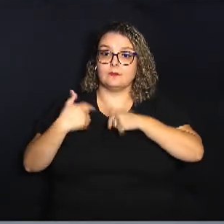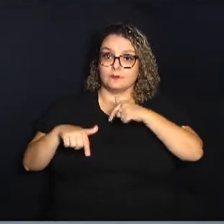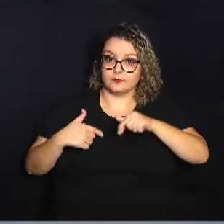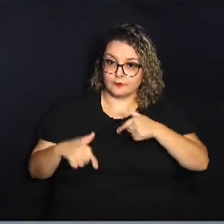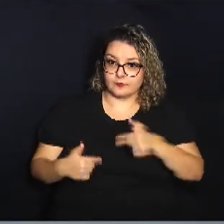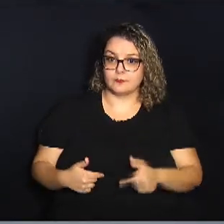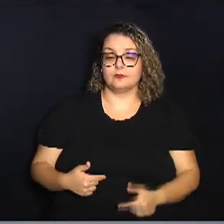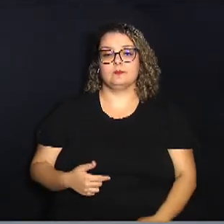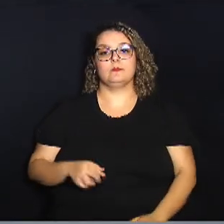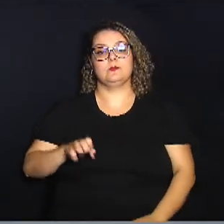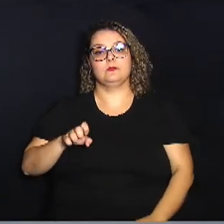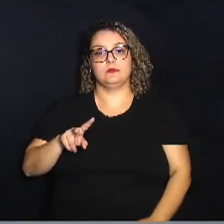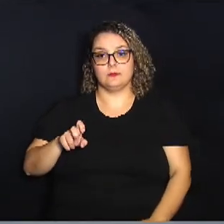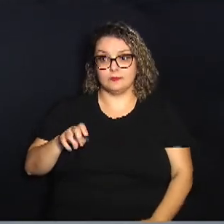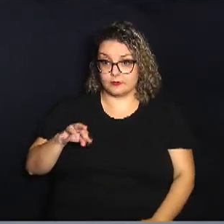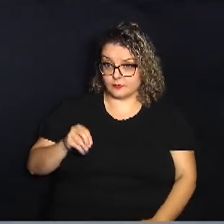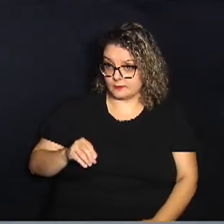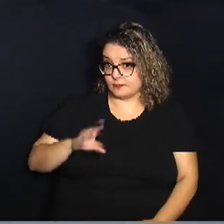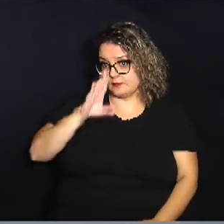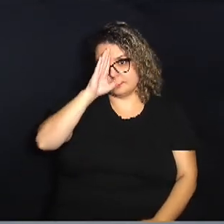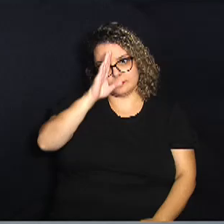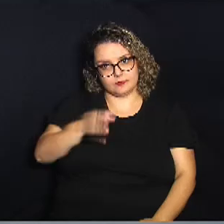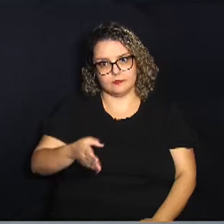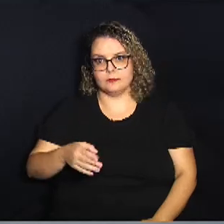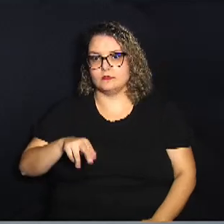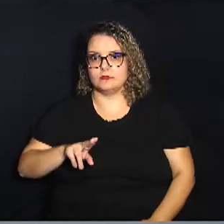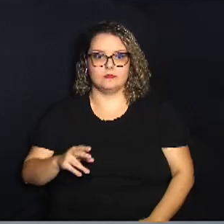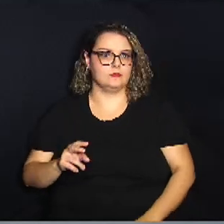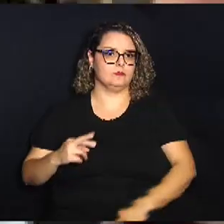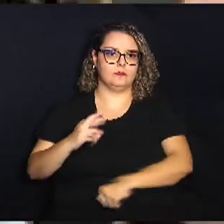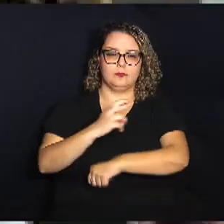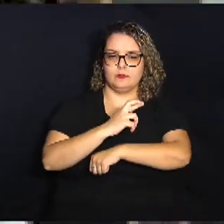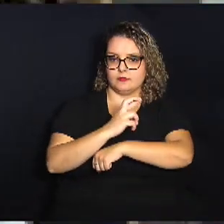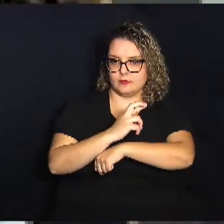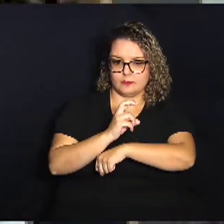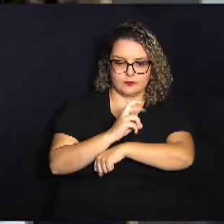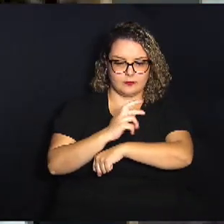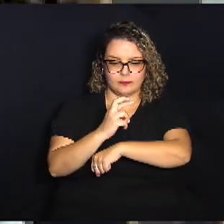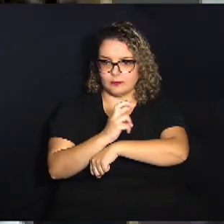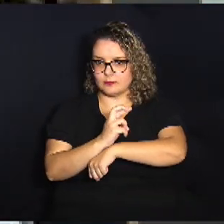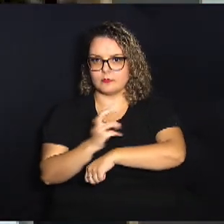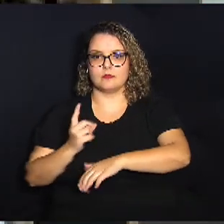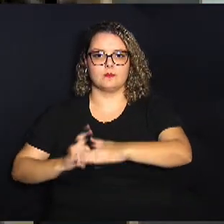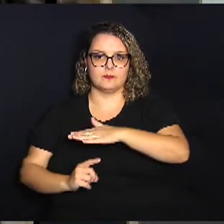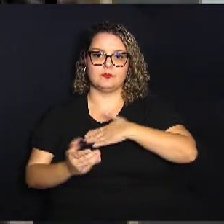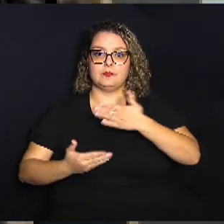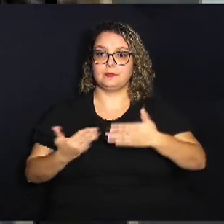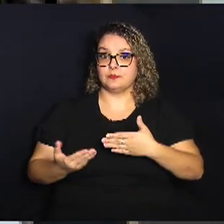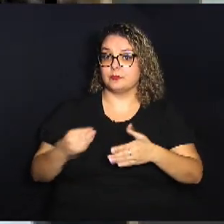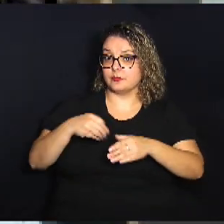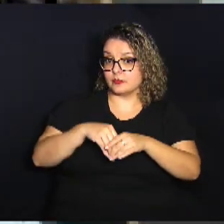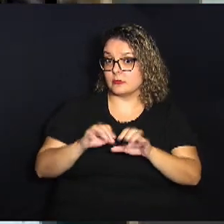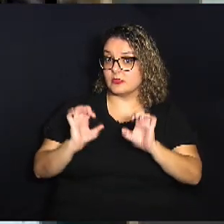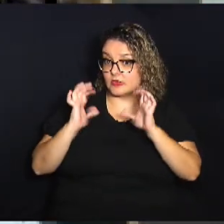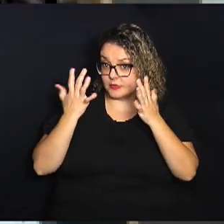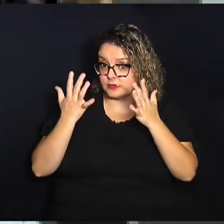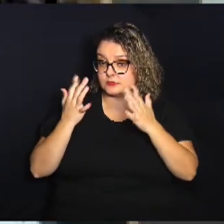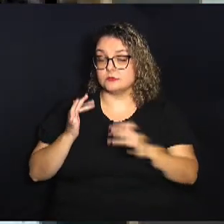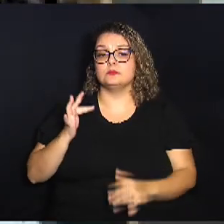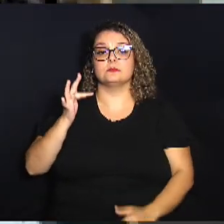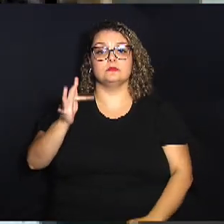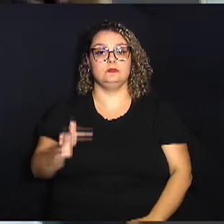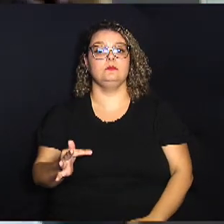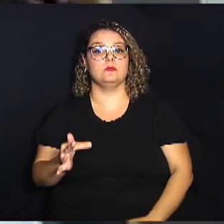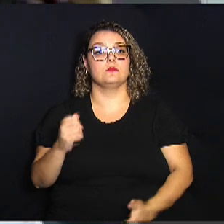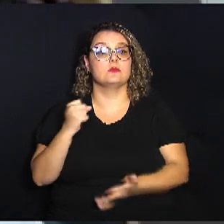indiretamente, como segurança, como prestadores de serviços dentro de um evento. E futuramente eles são